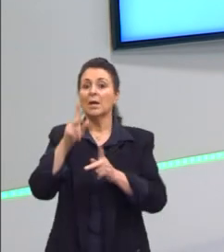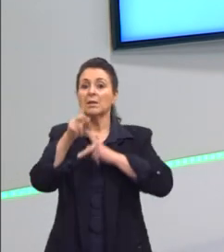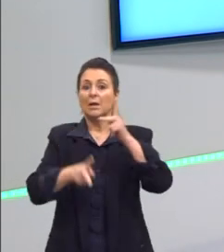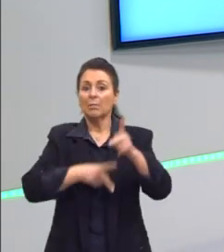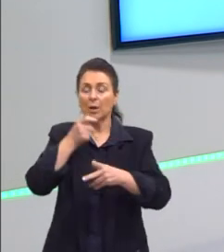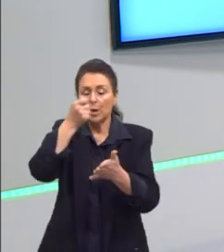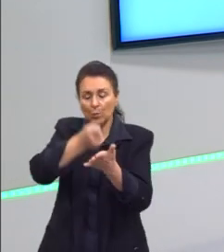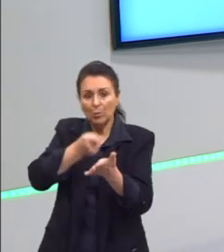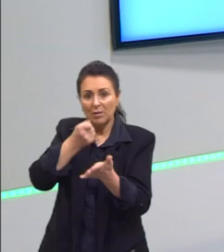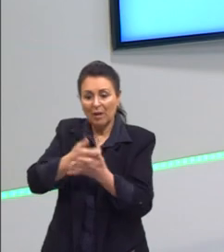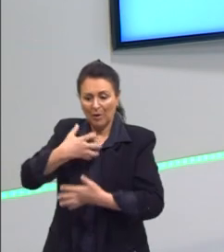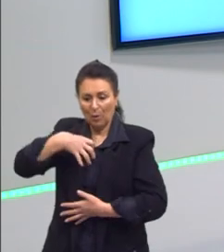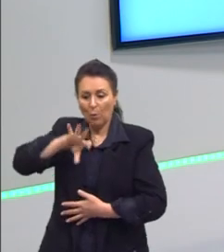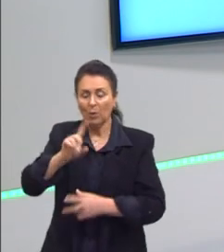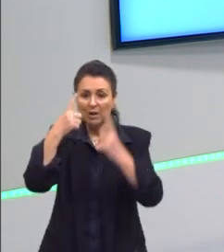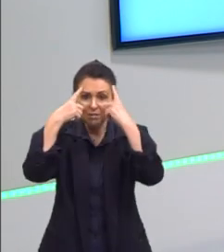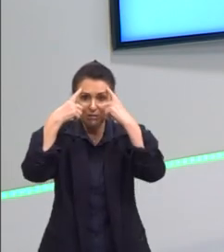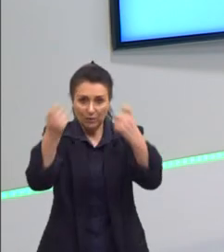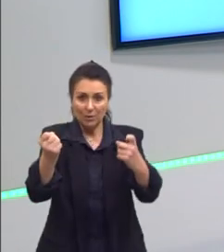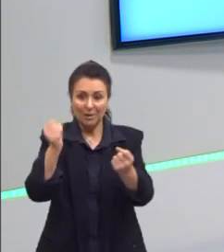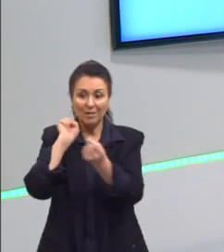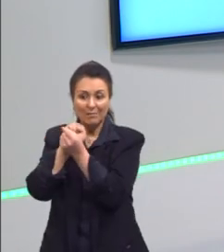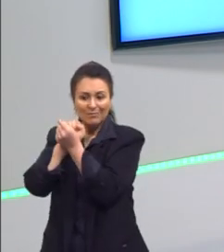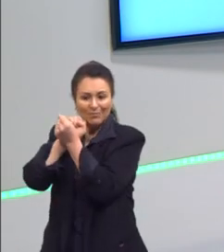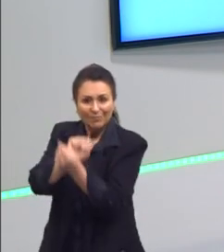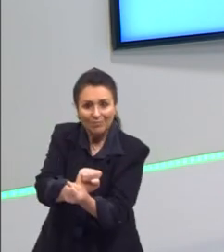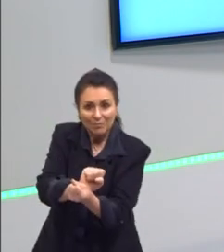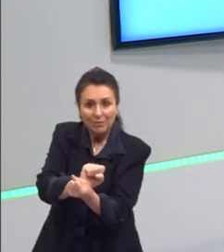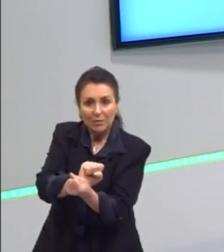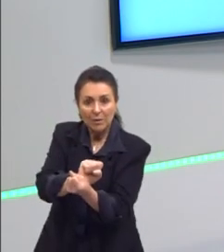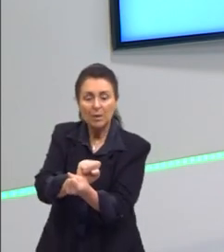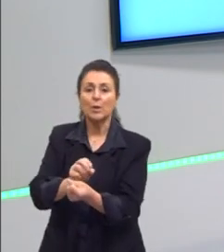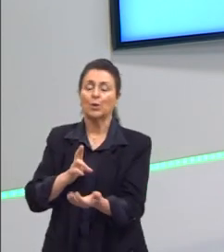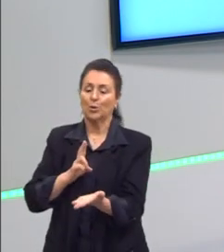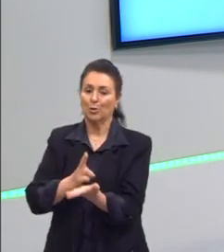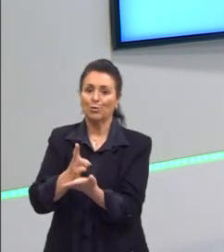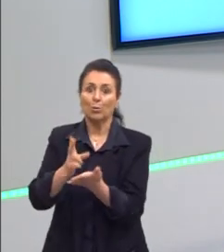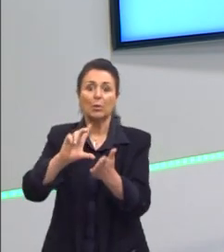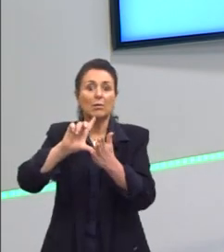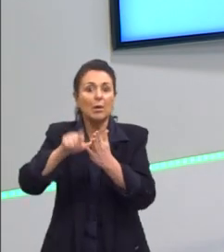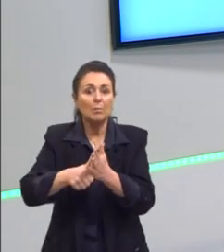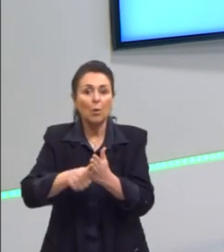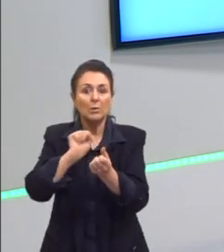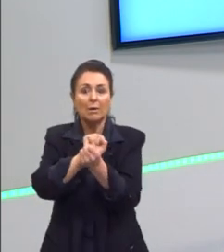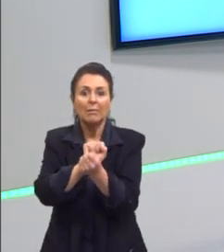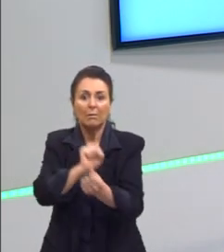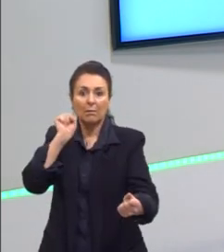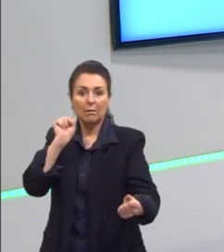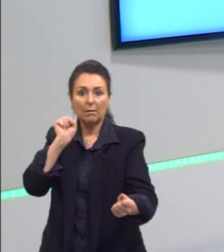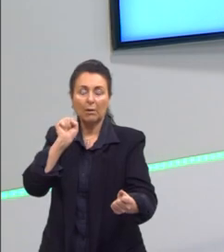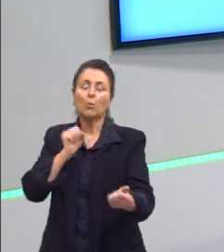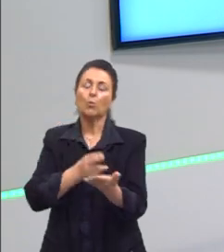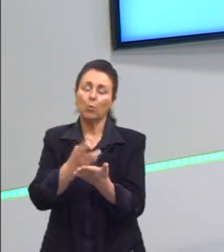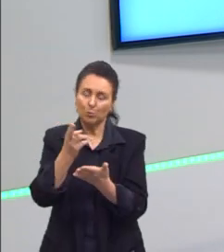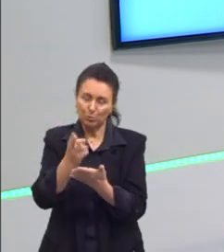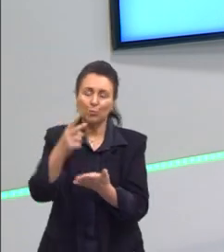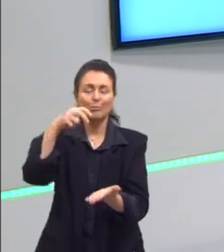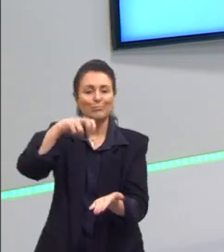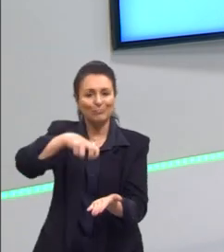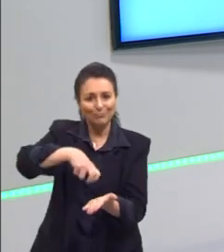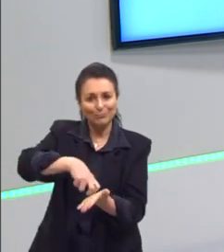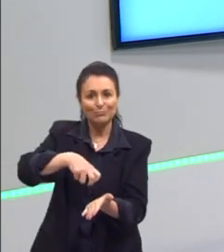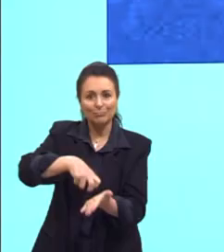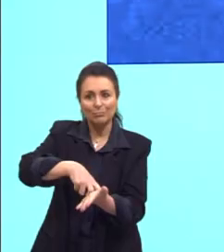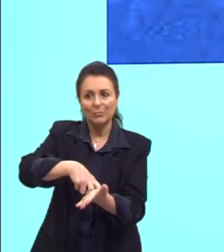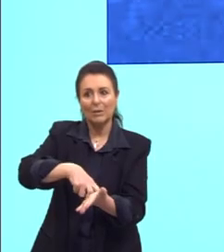resquícios, essa violência da escravidão, que continuou mesmo depois do fim da escravatura. E a gente tem aqui,